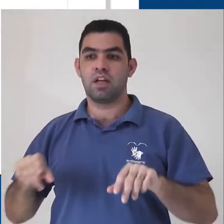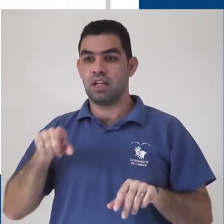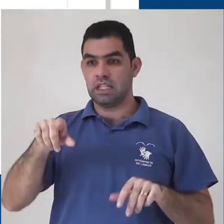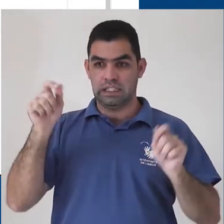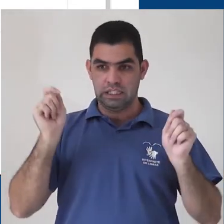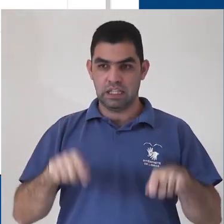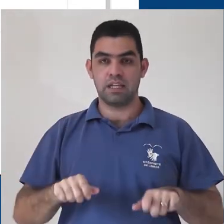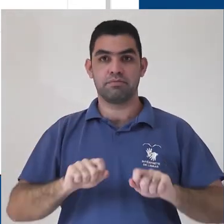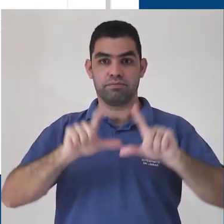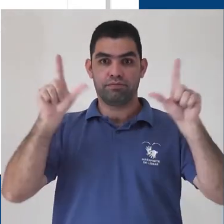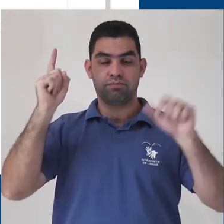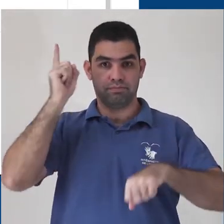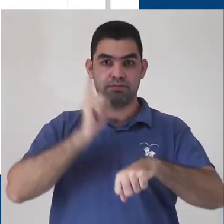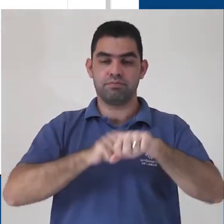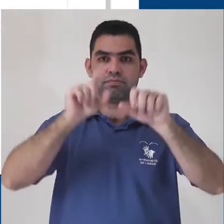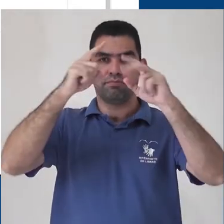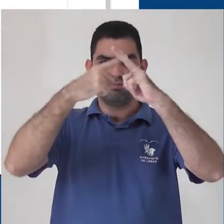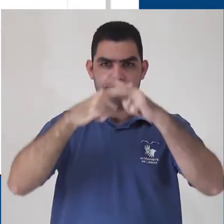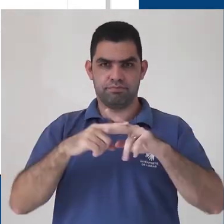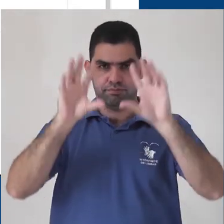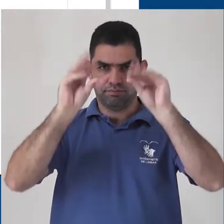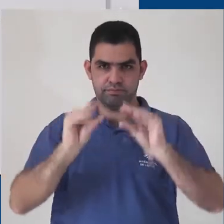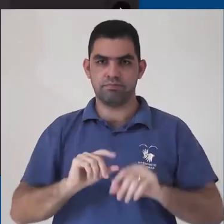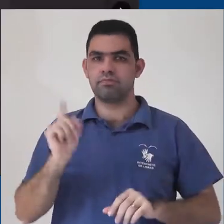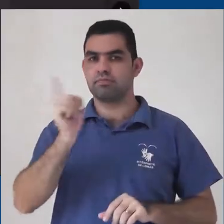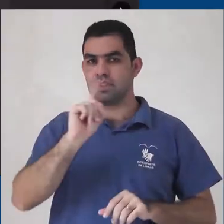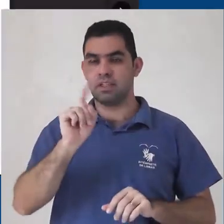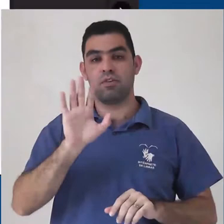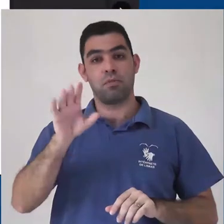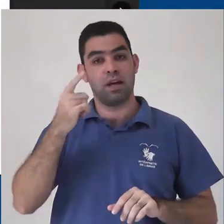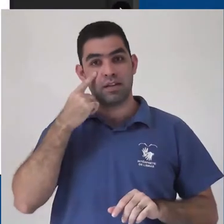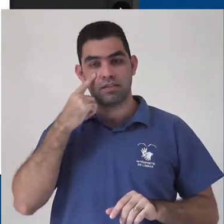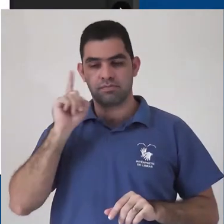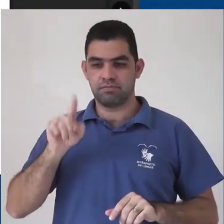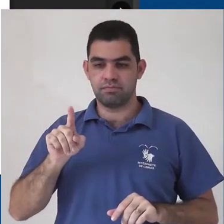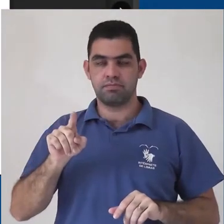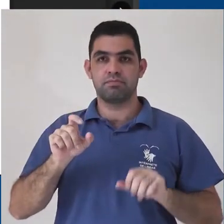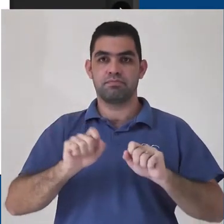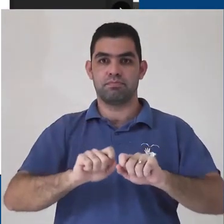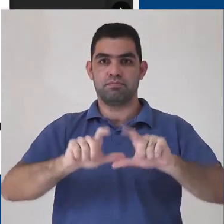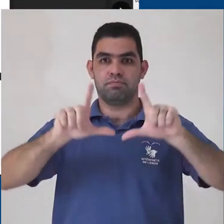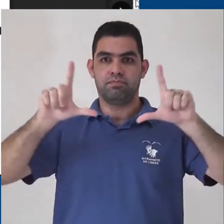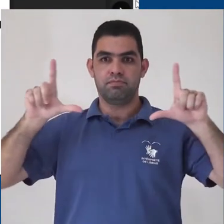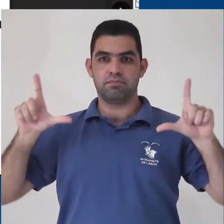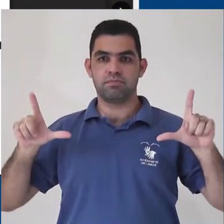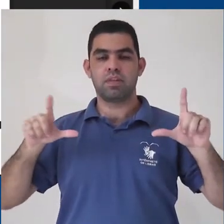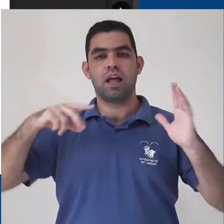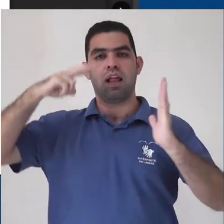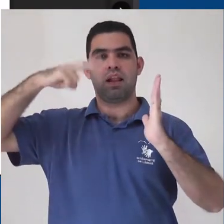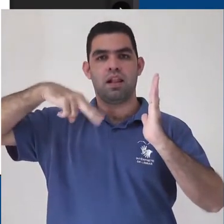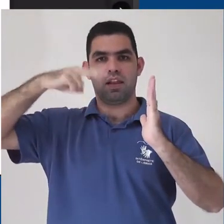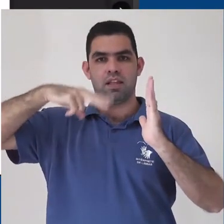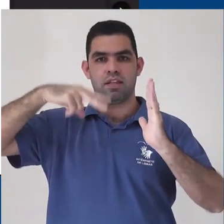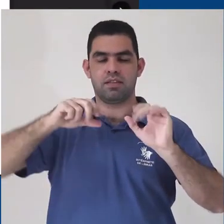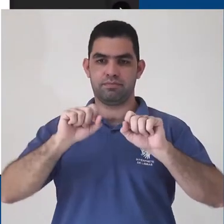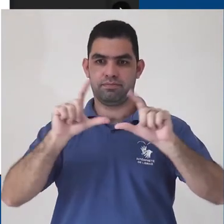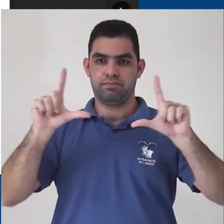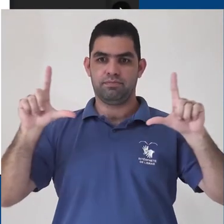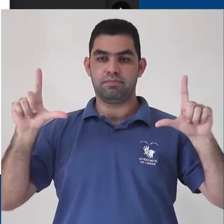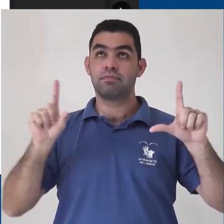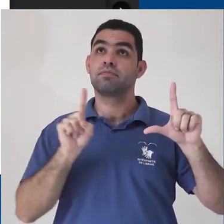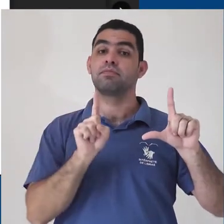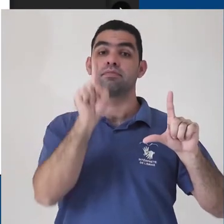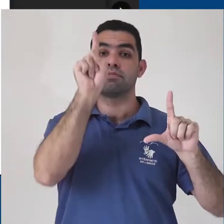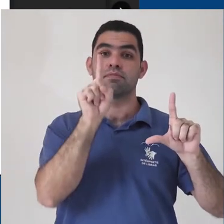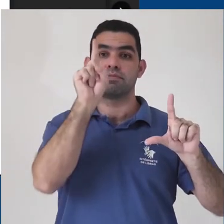forma não editável, mas nada que não se resolva. Ao clicar duas vezes sobre o arquivo, ele aparecerá como uma apresentação. Então,